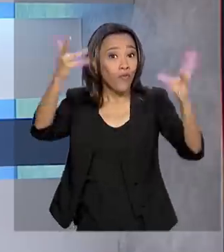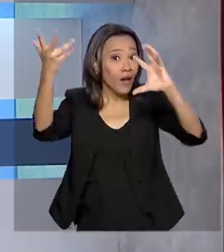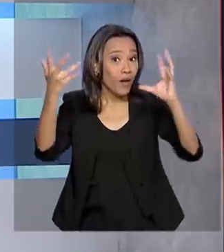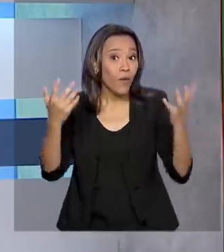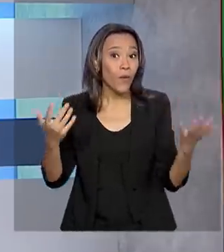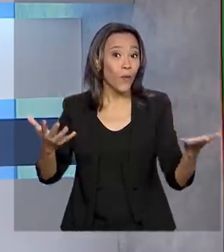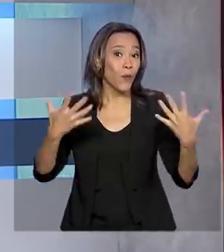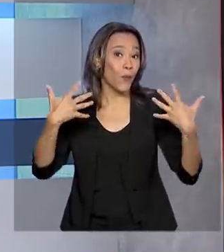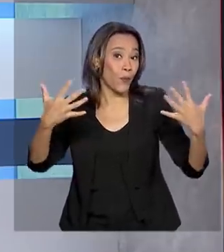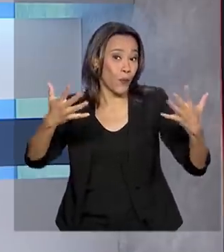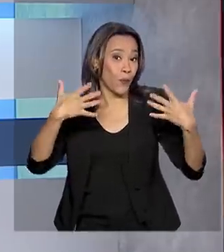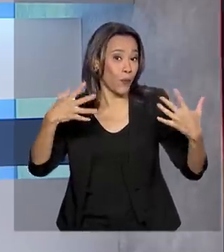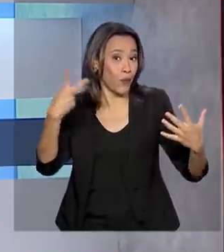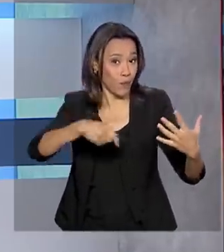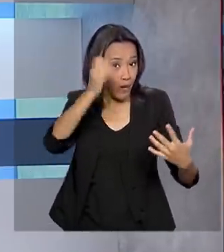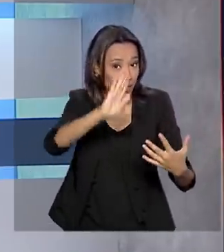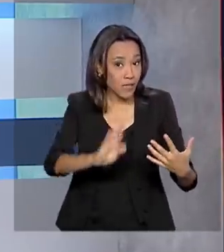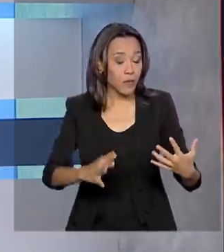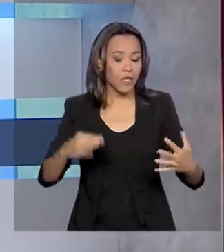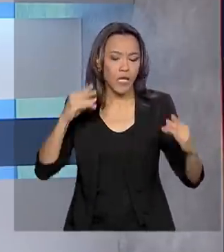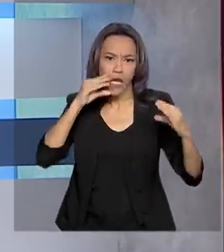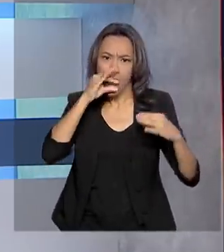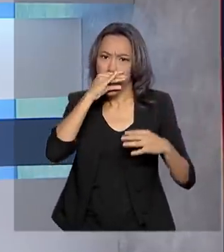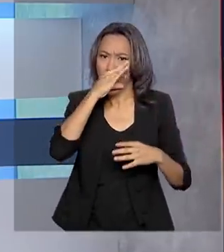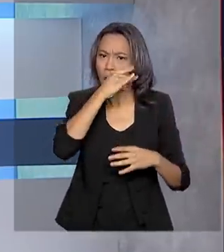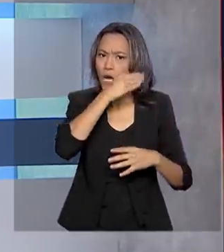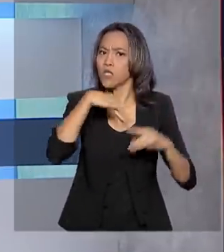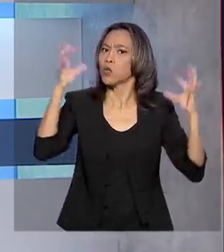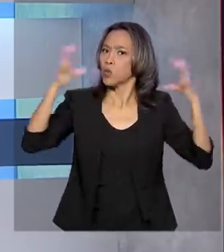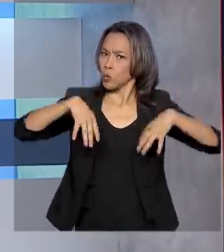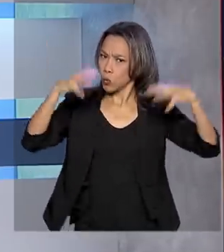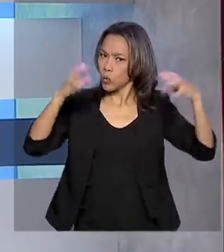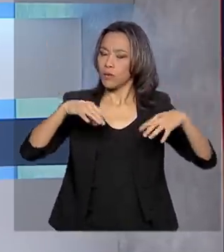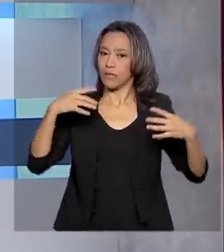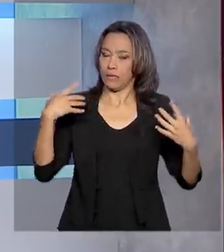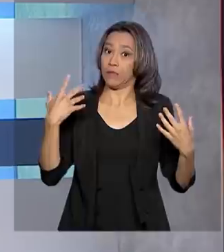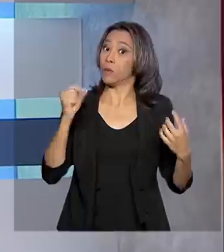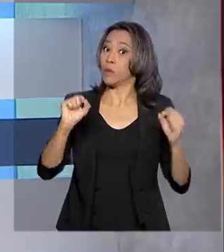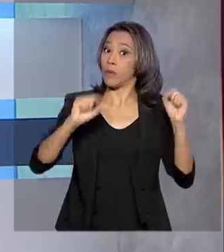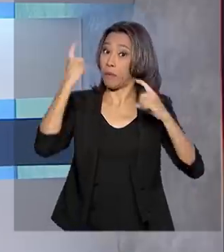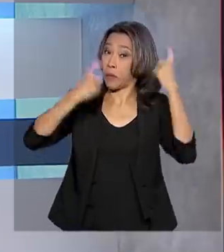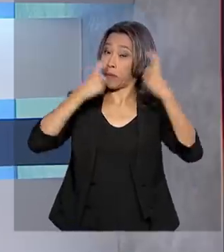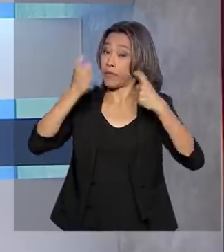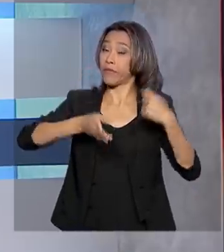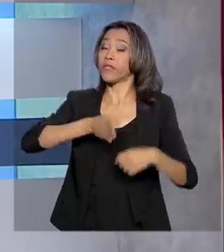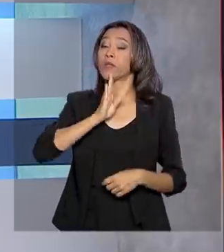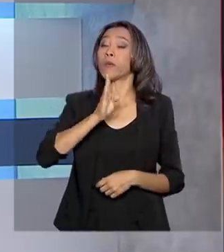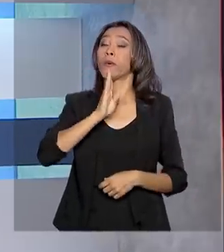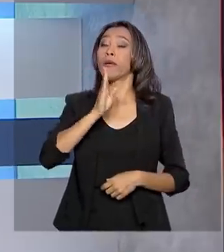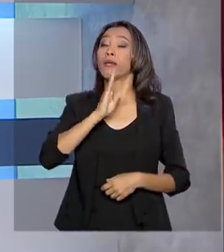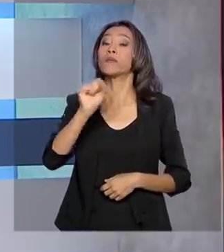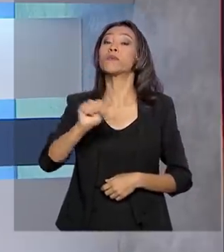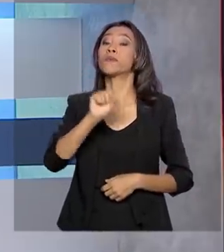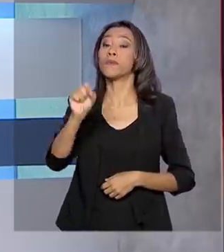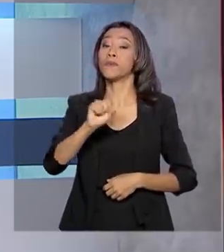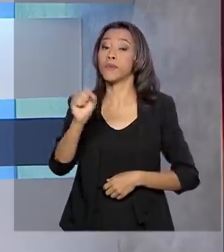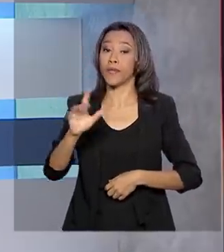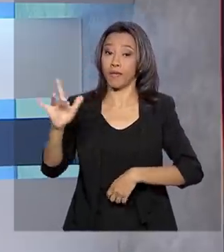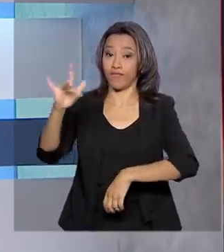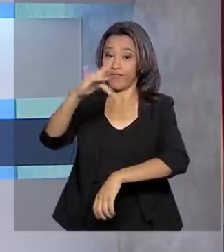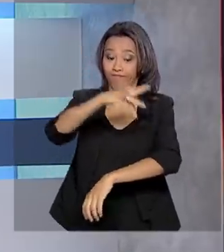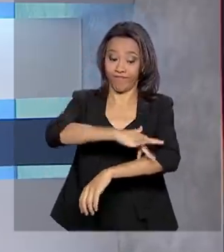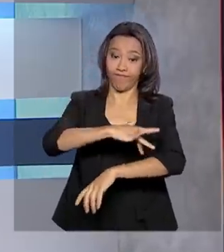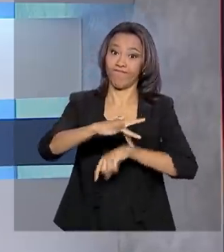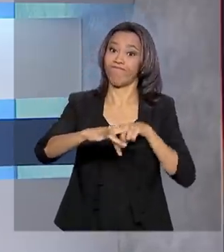aqui no Brasil e no auge da estação mais quente e chuvosa do ano, aumenta a preocupação com uma velha conhecida, a dengue. Especialistas